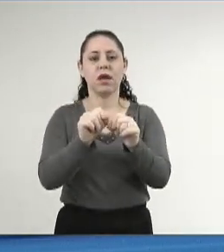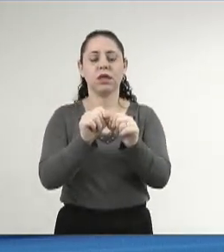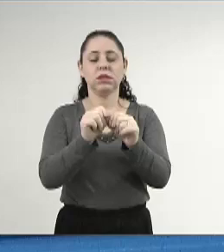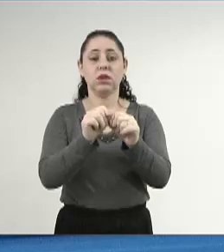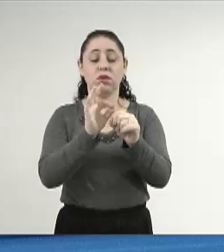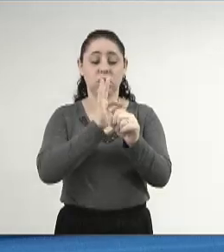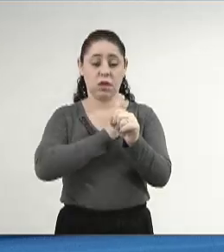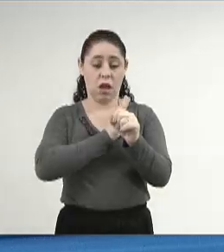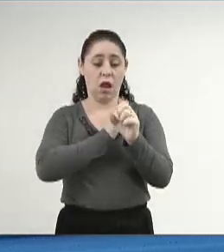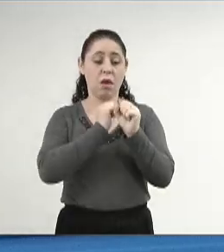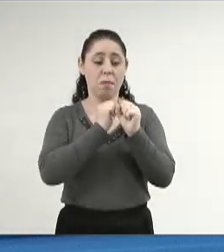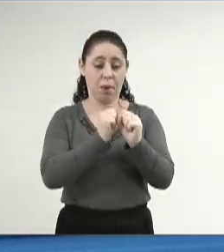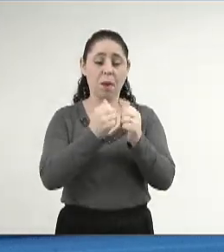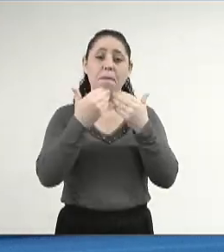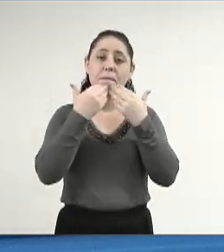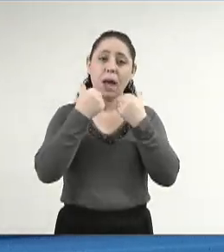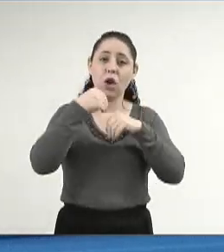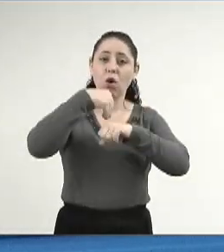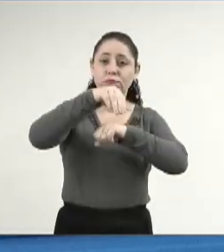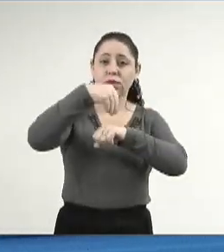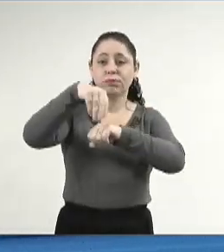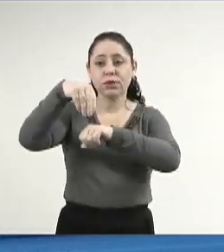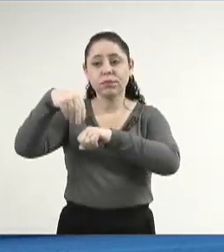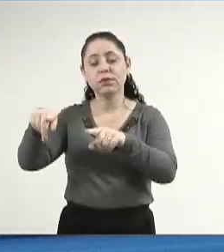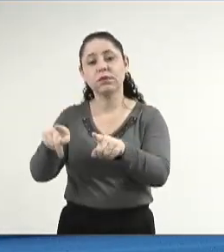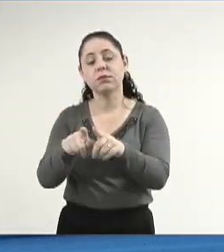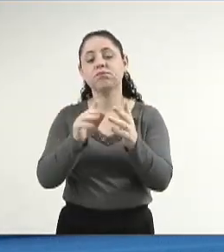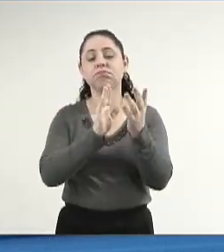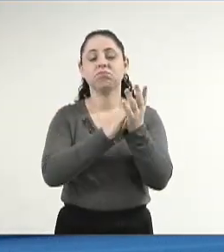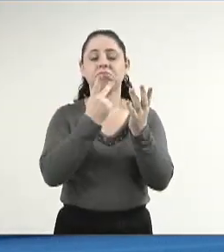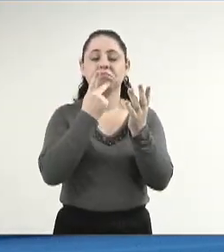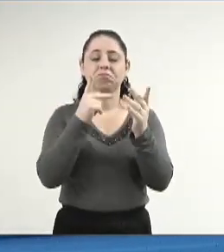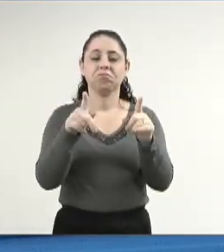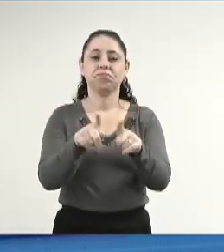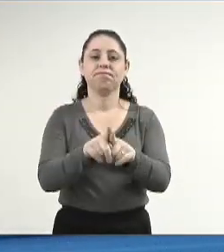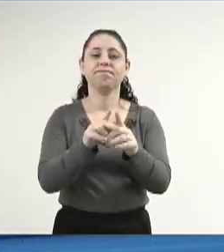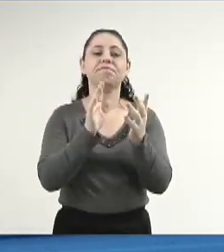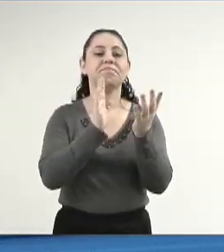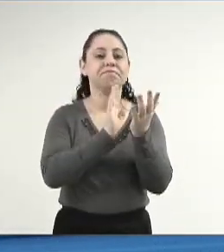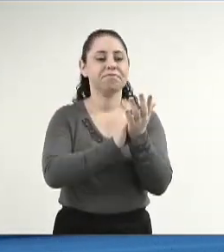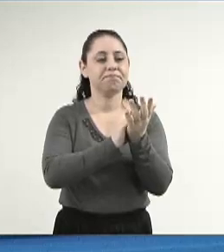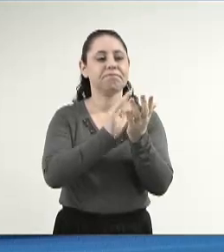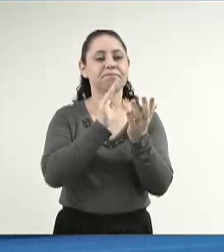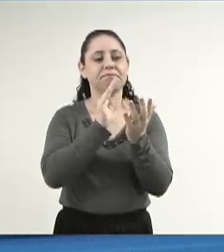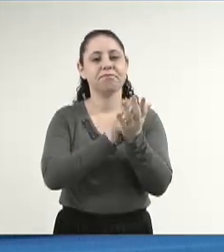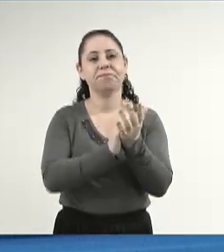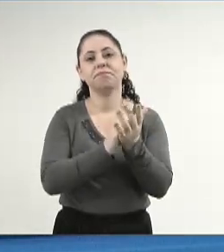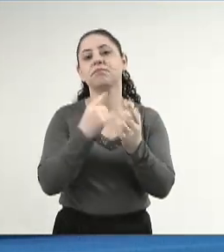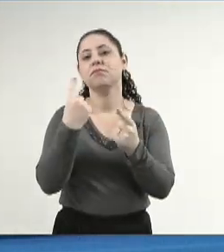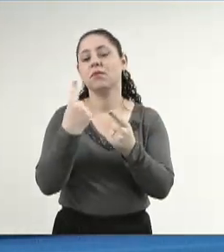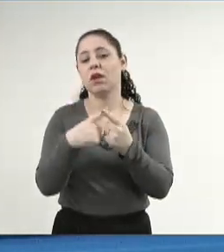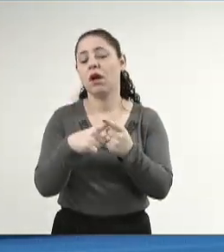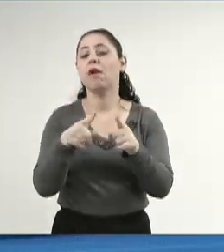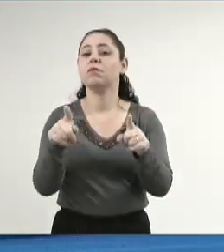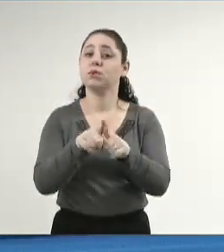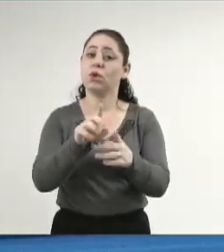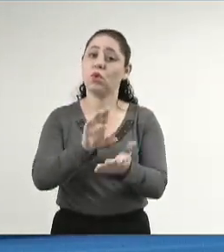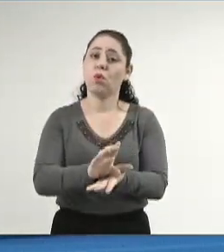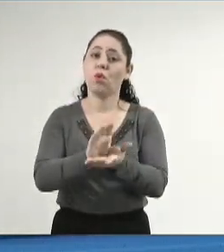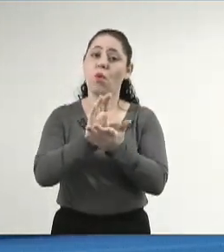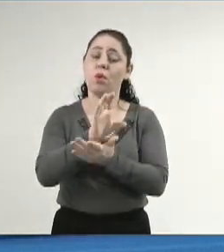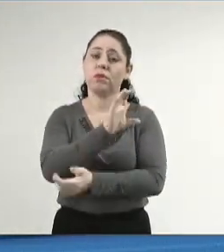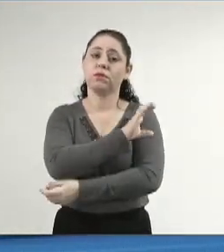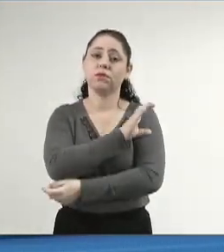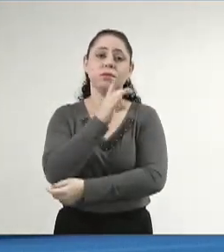renda possa ser melhor distribuída. Parabéns pelo seu pronunciamento e parabéns por ser o nosso coordenador pela